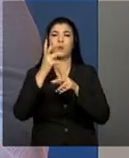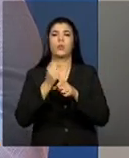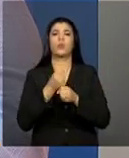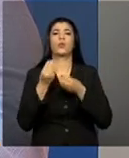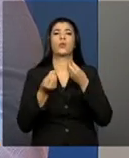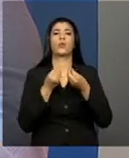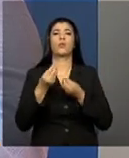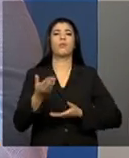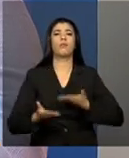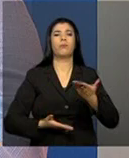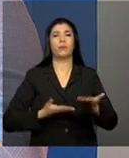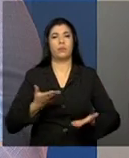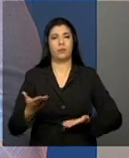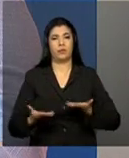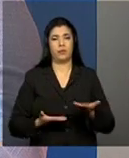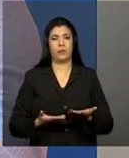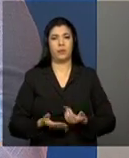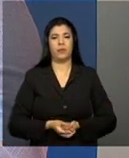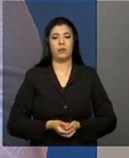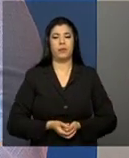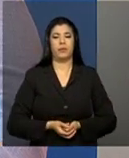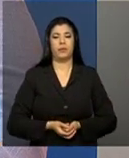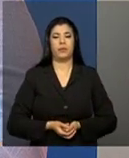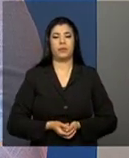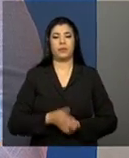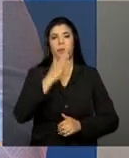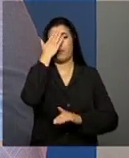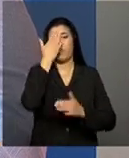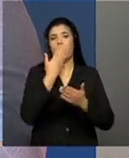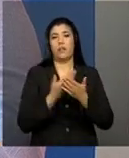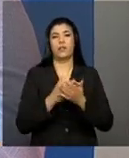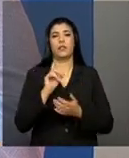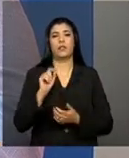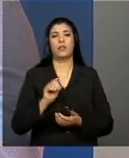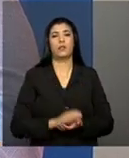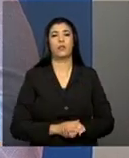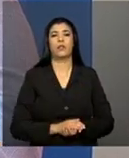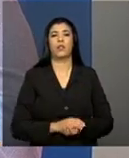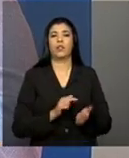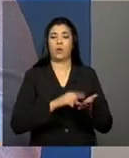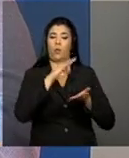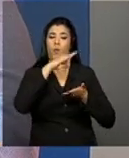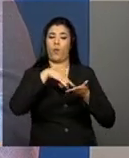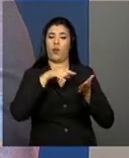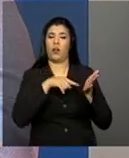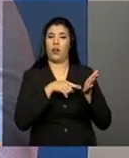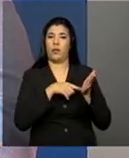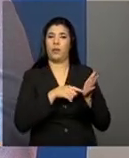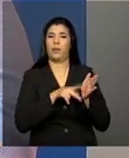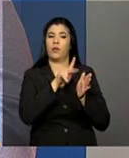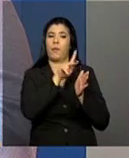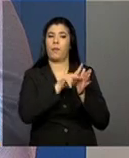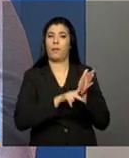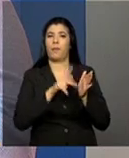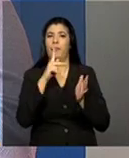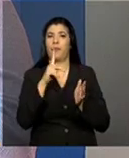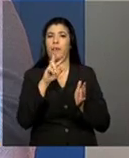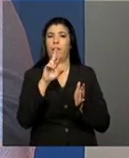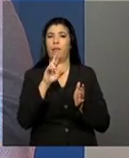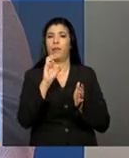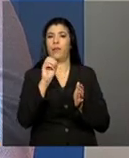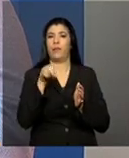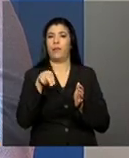atendimento. Eu acho que o prontuário, ele representa o registro, ou seja, a memória